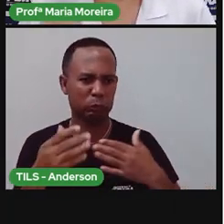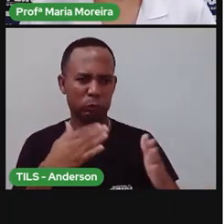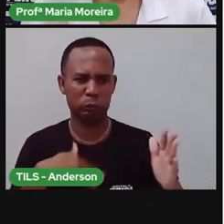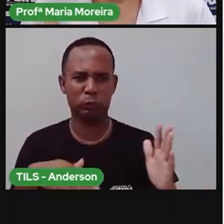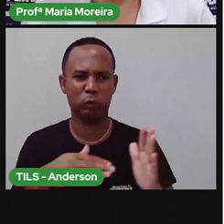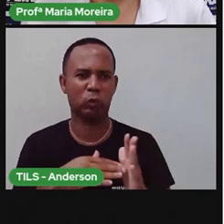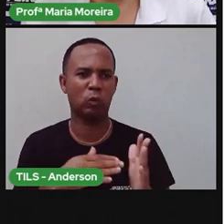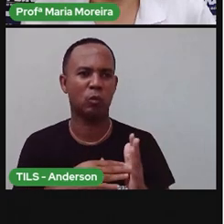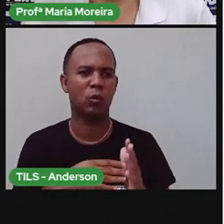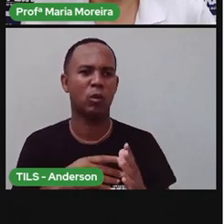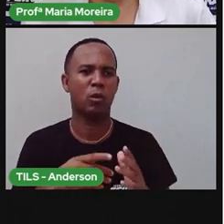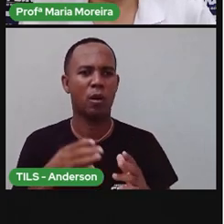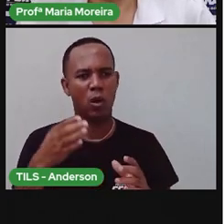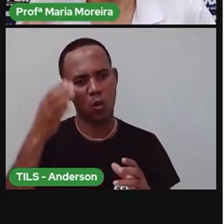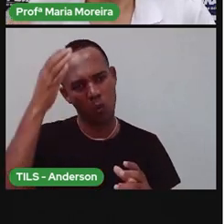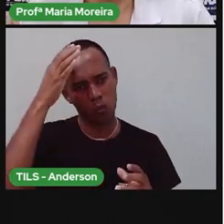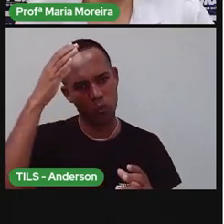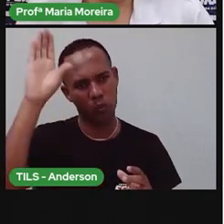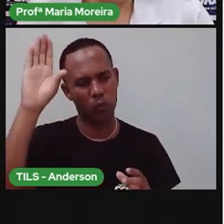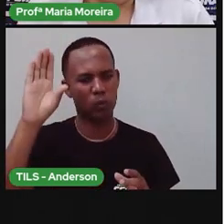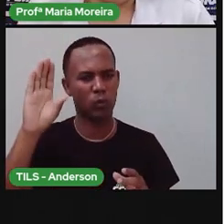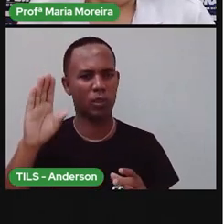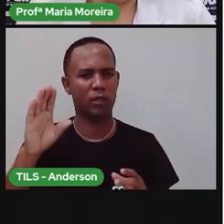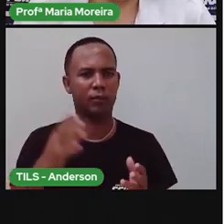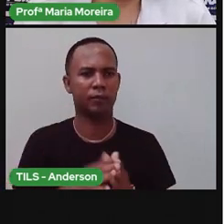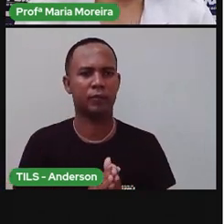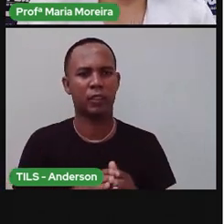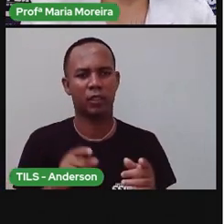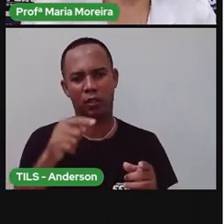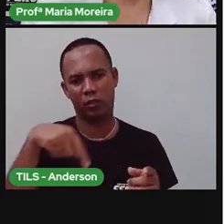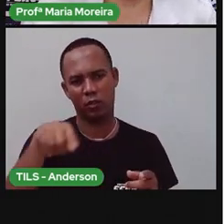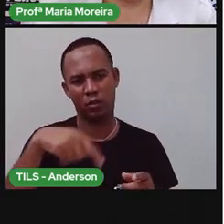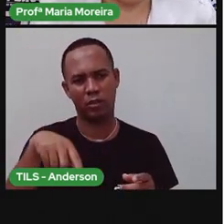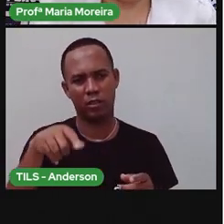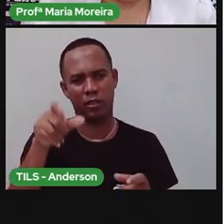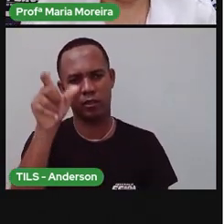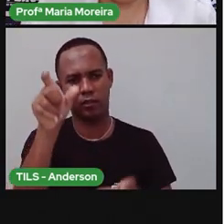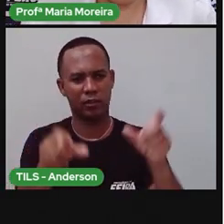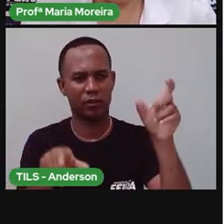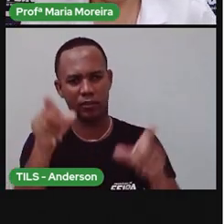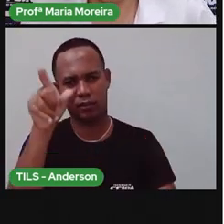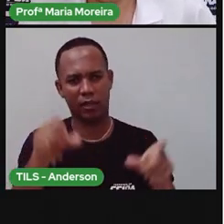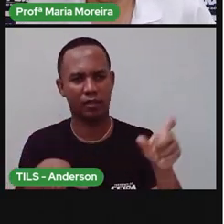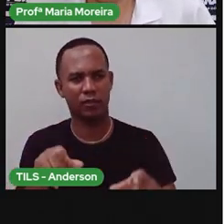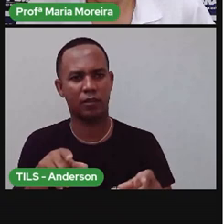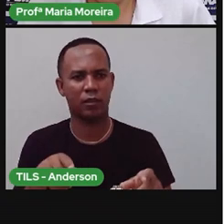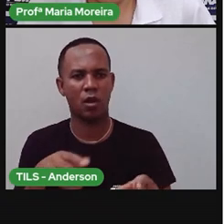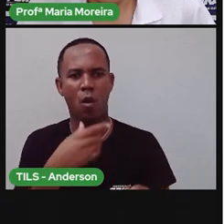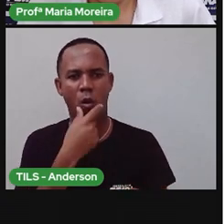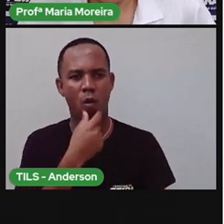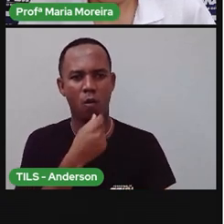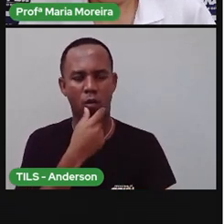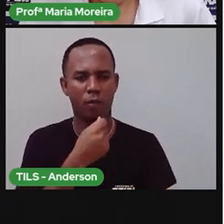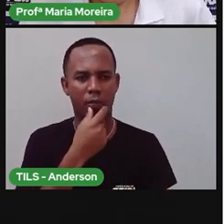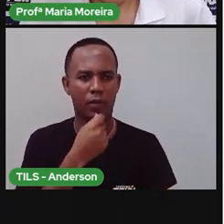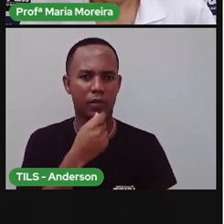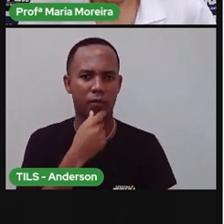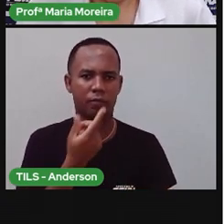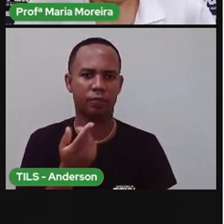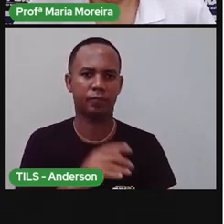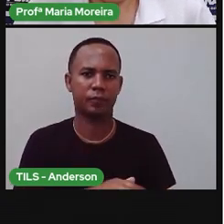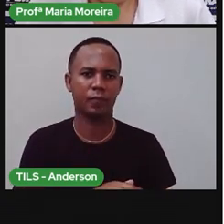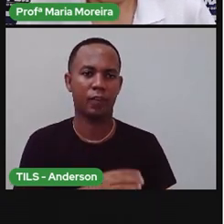Então, tudo isso é o quê? A nossa cultura, é a nossa identidade. E isso é uma característica do homem, tá?